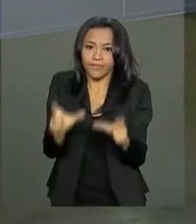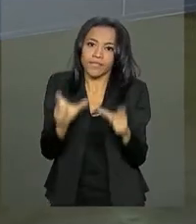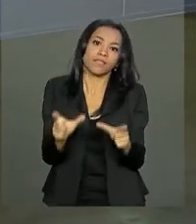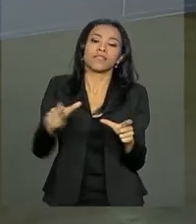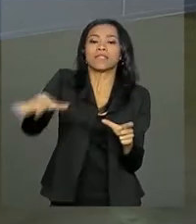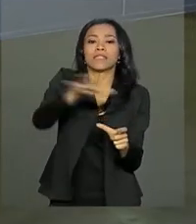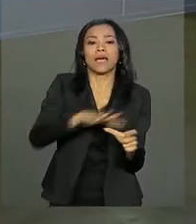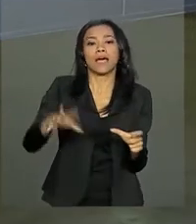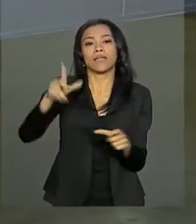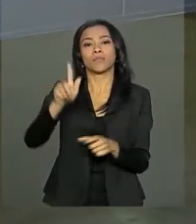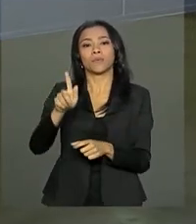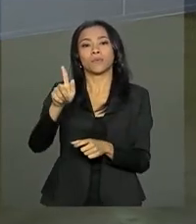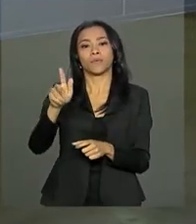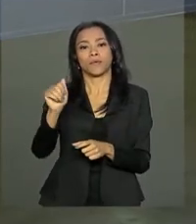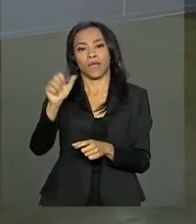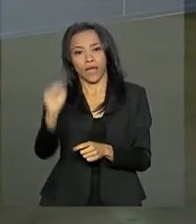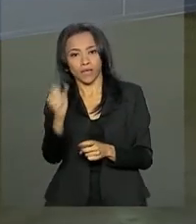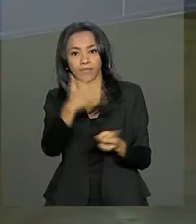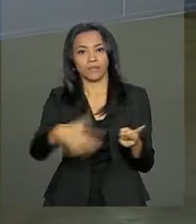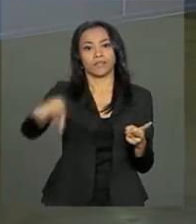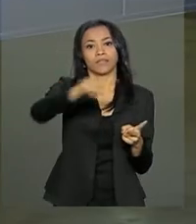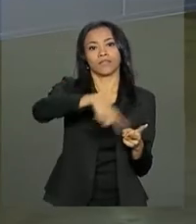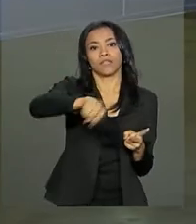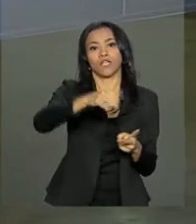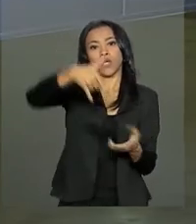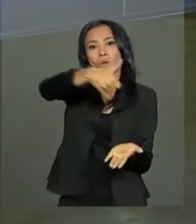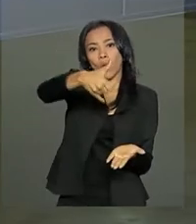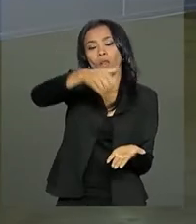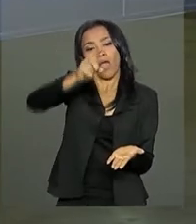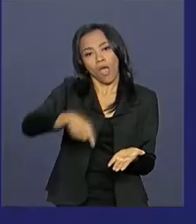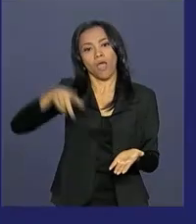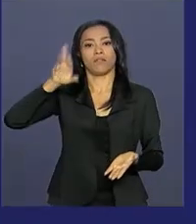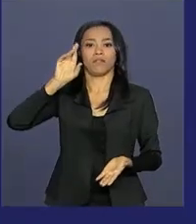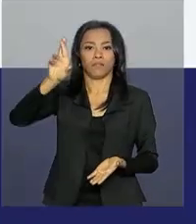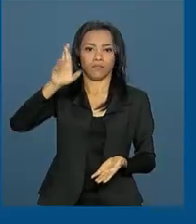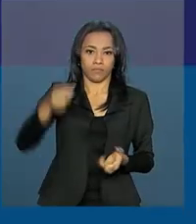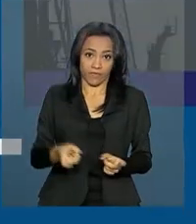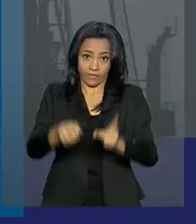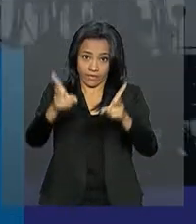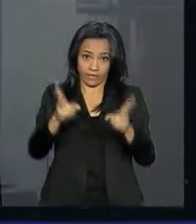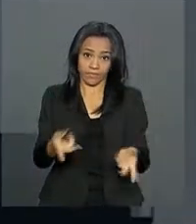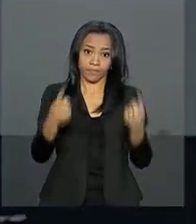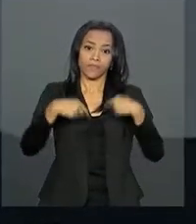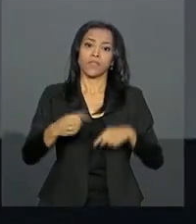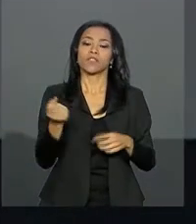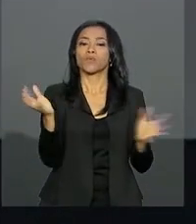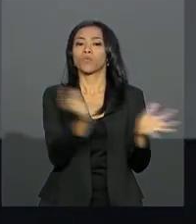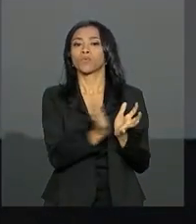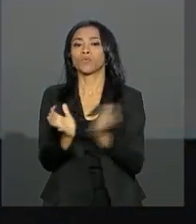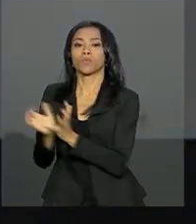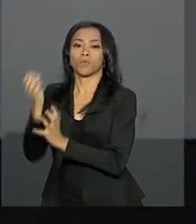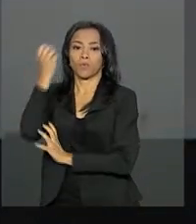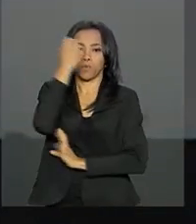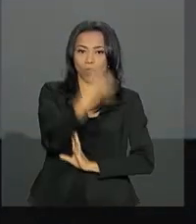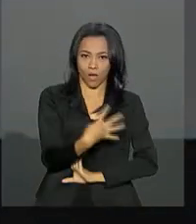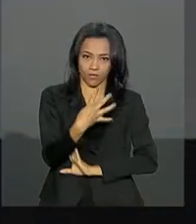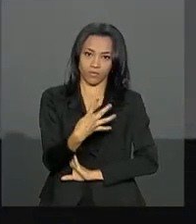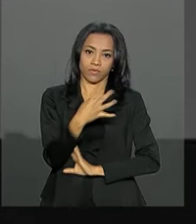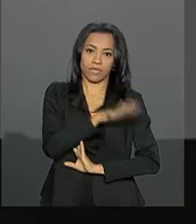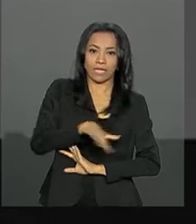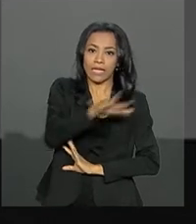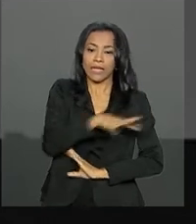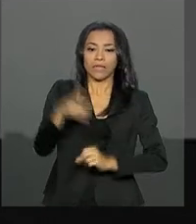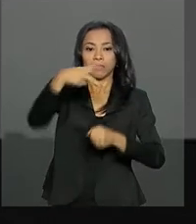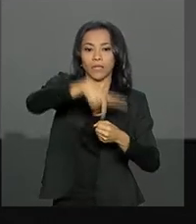Natural e Biocombustíveis é responsável pelo leilão. São quatro blocos de petróleo e gás natural